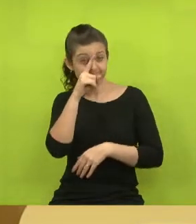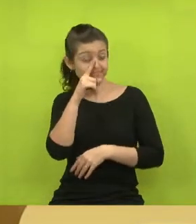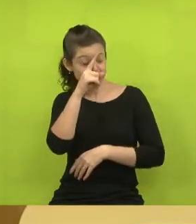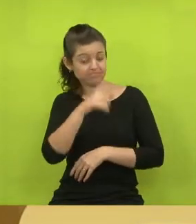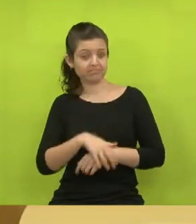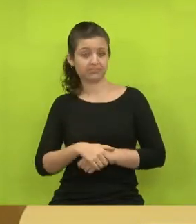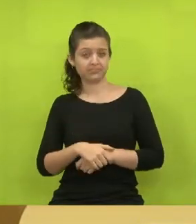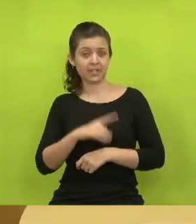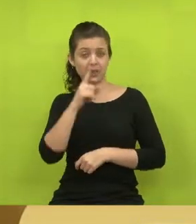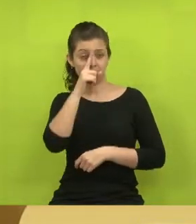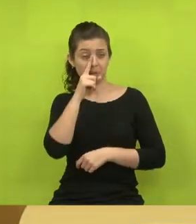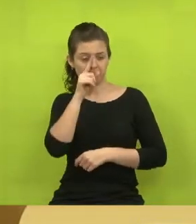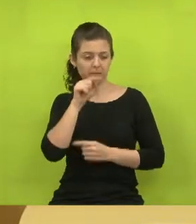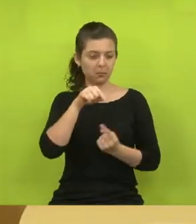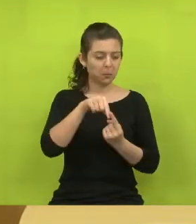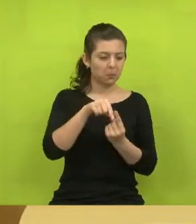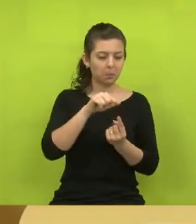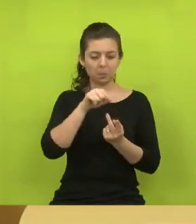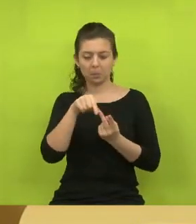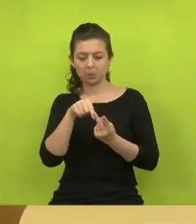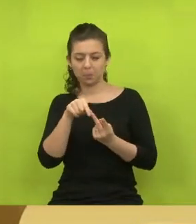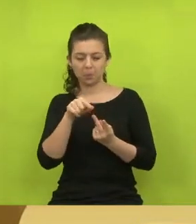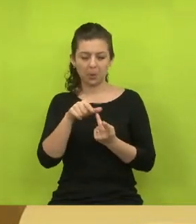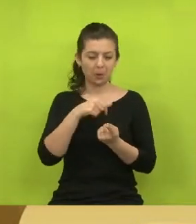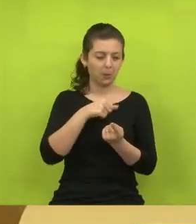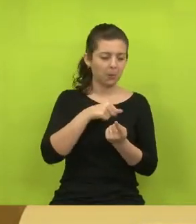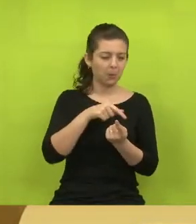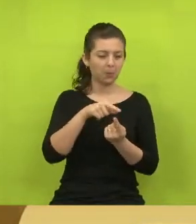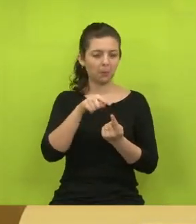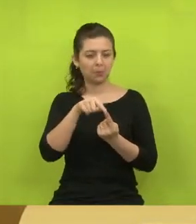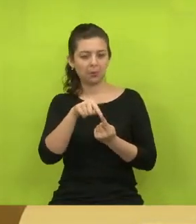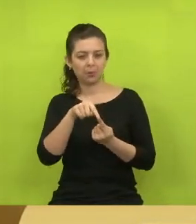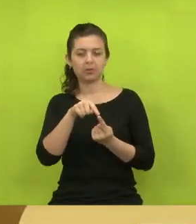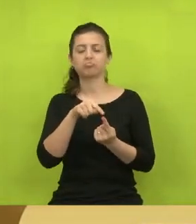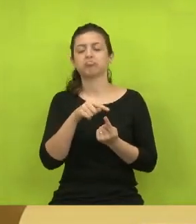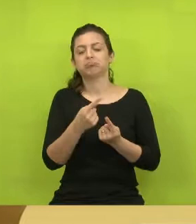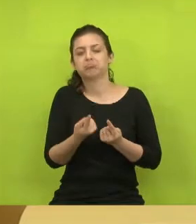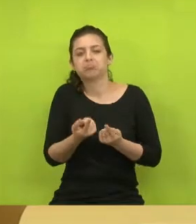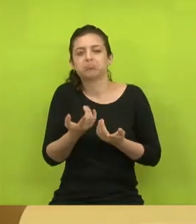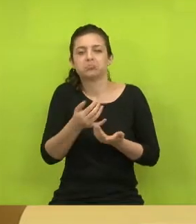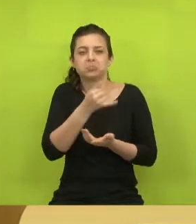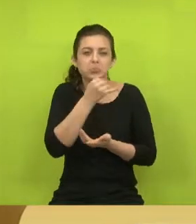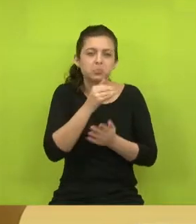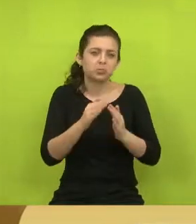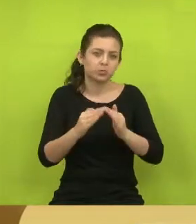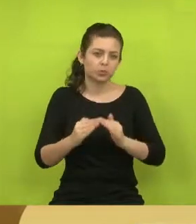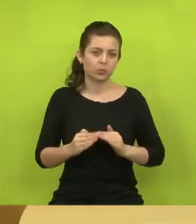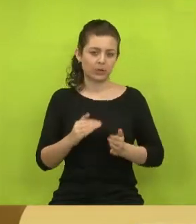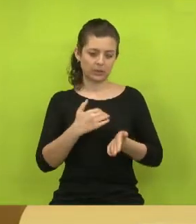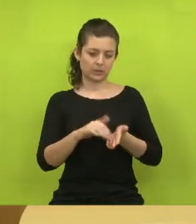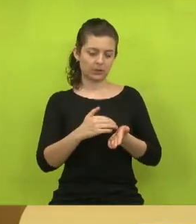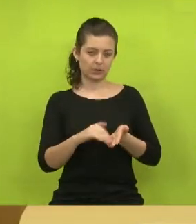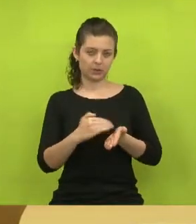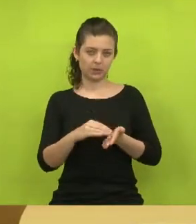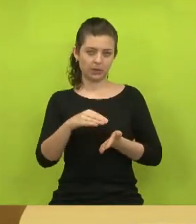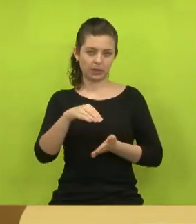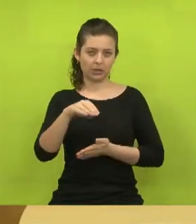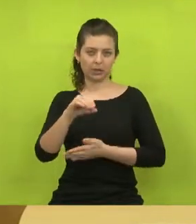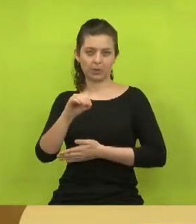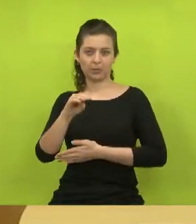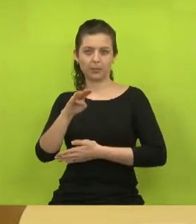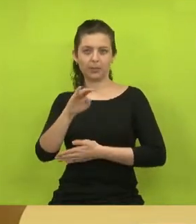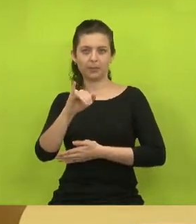gente. Ou define, ou põe uma faixa, ou põe outra. Então eu peço, por favor, que a Secretaria de Mobilidade Urbana